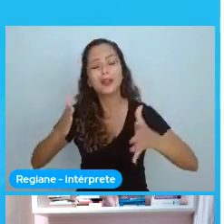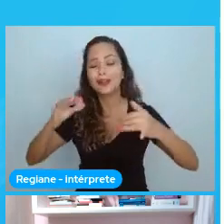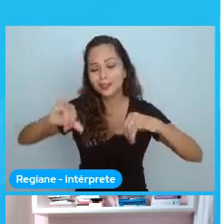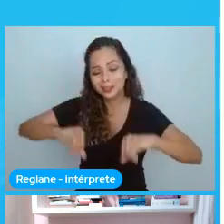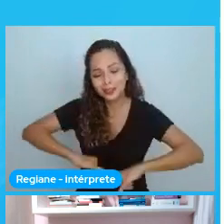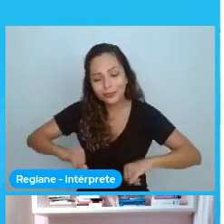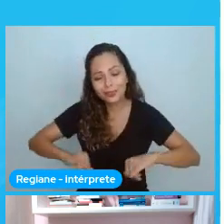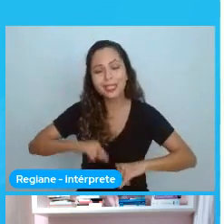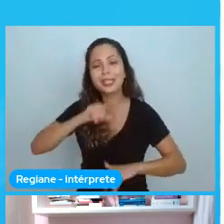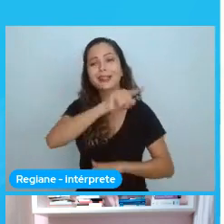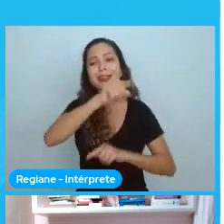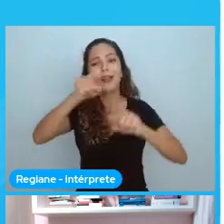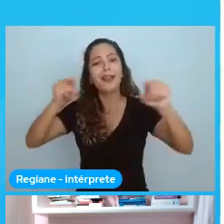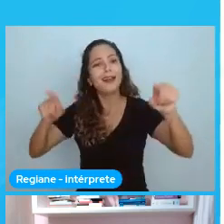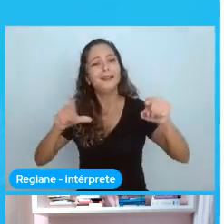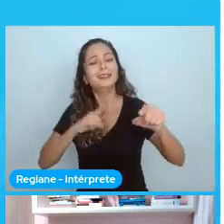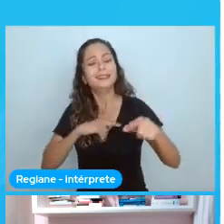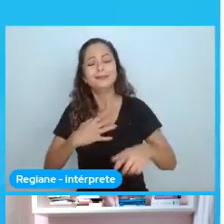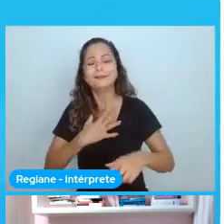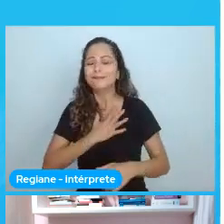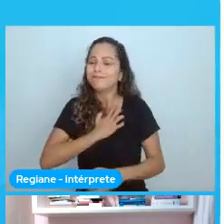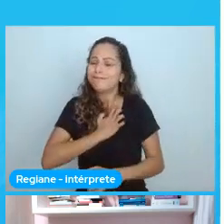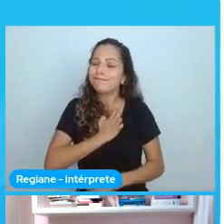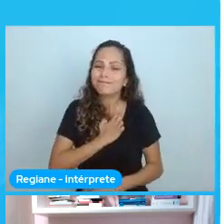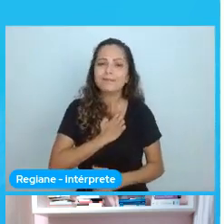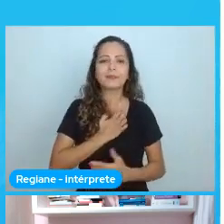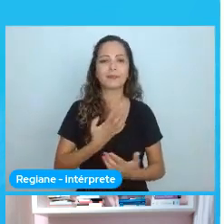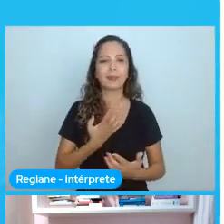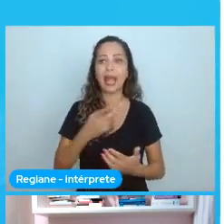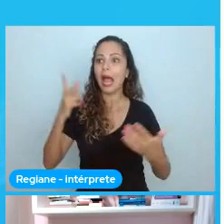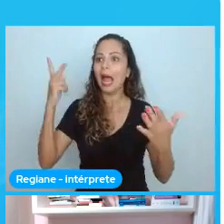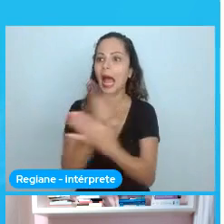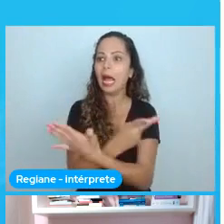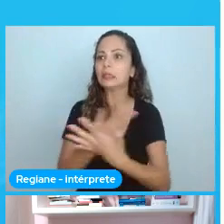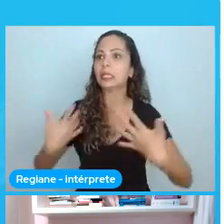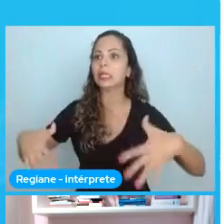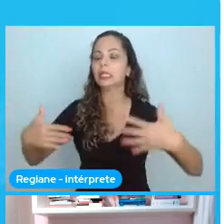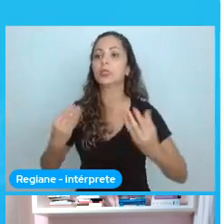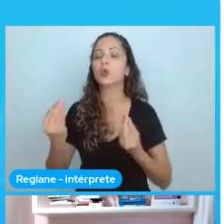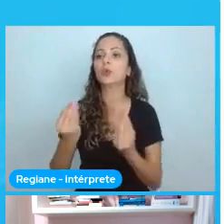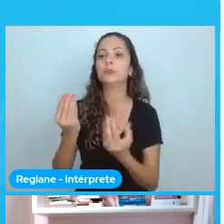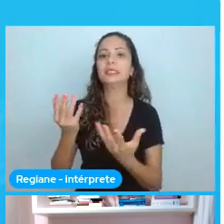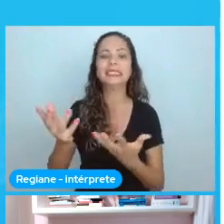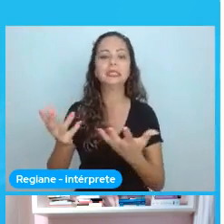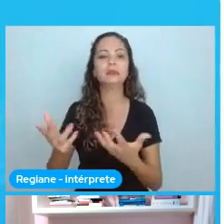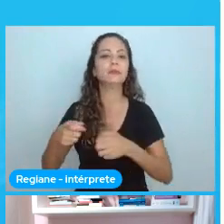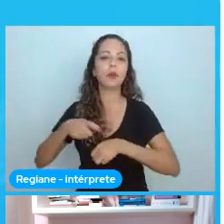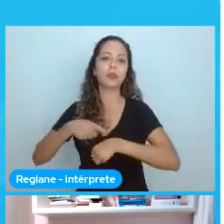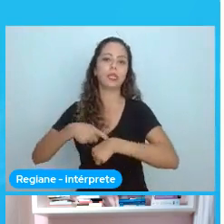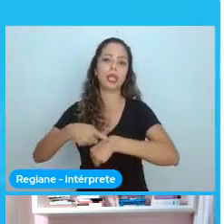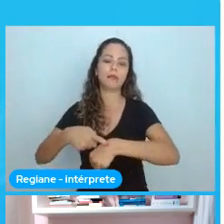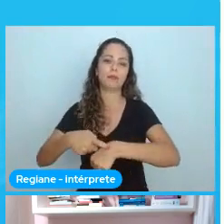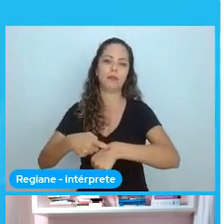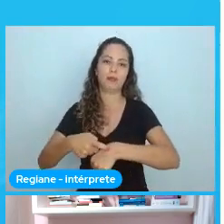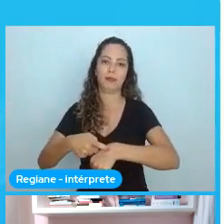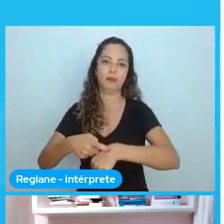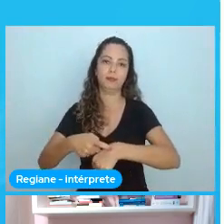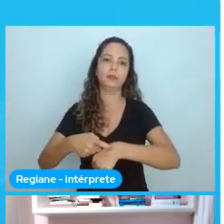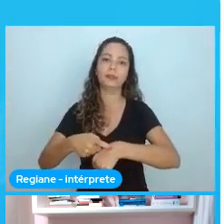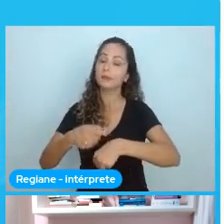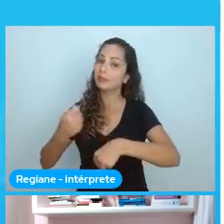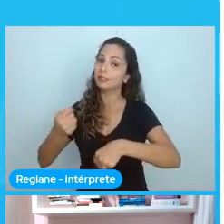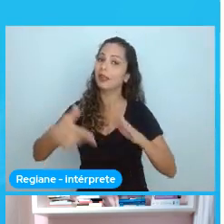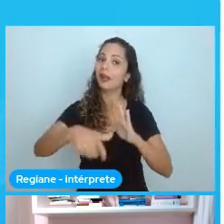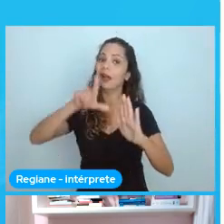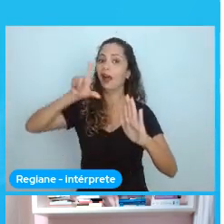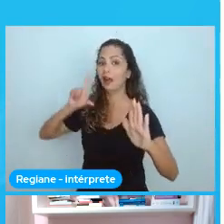Reagir exige tempo. E muitas vezes, quando a situação assim acontece, você não tem tempo, sabe, para reagir tão rápido. E